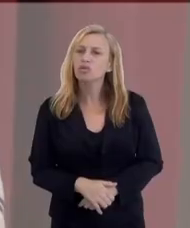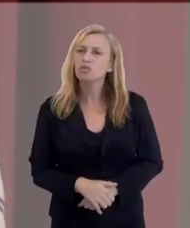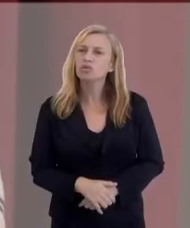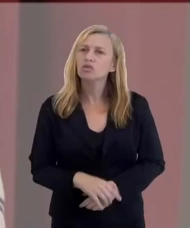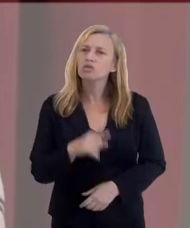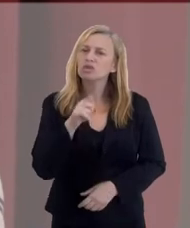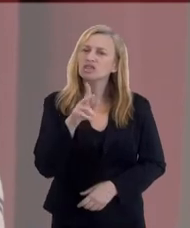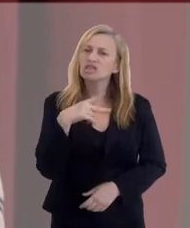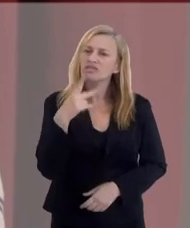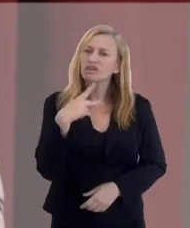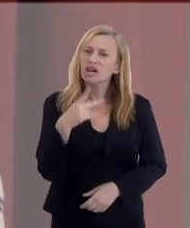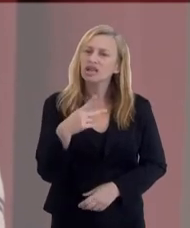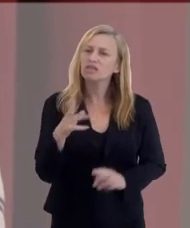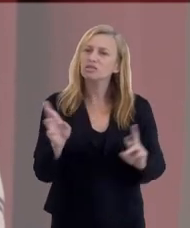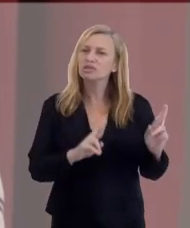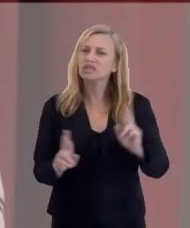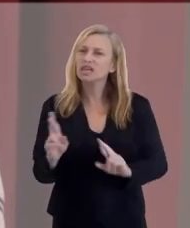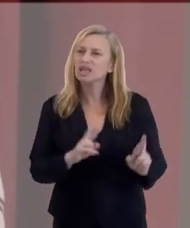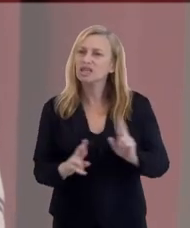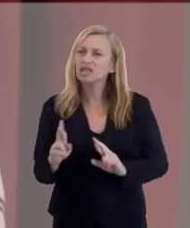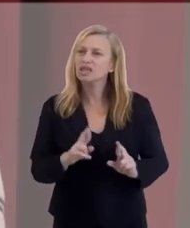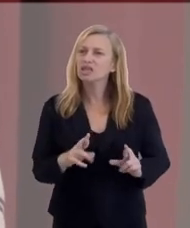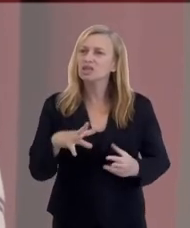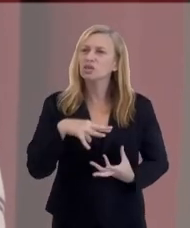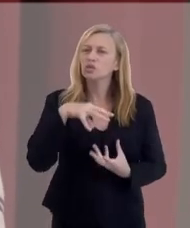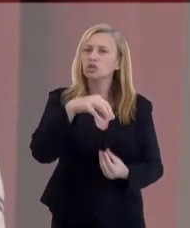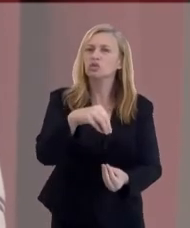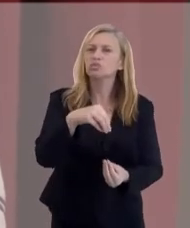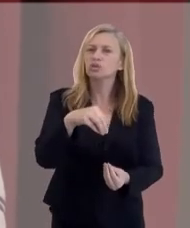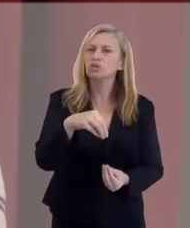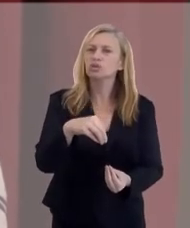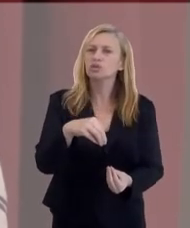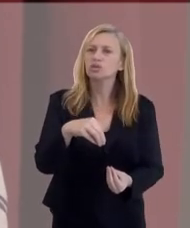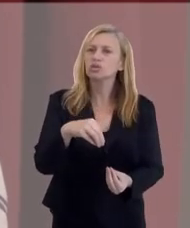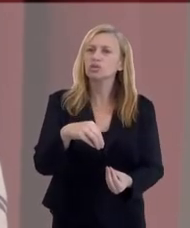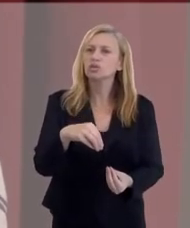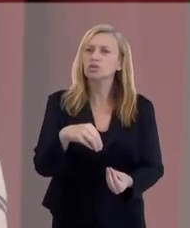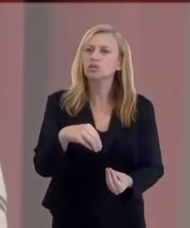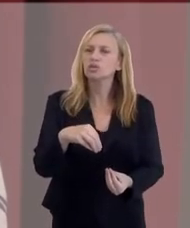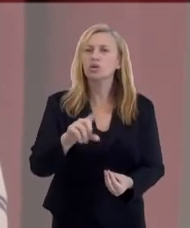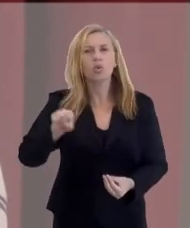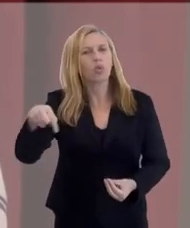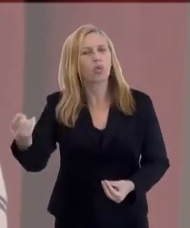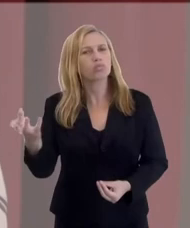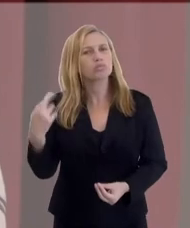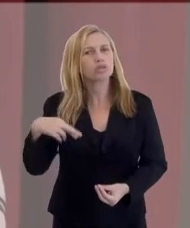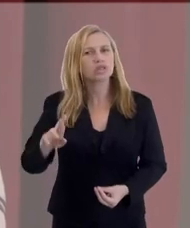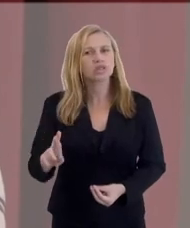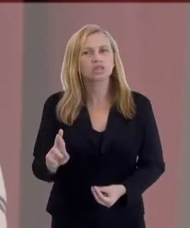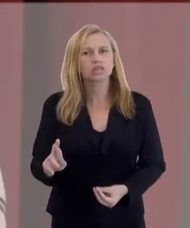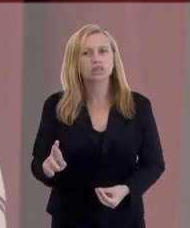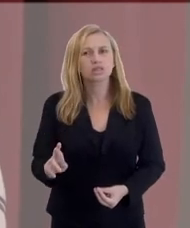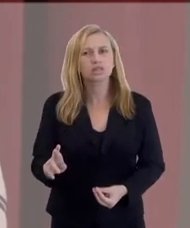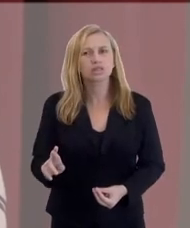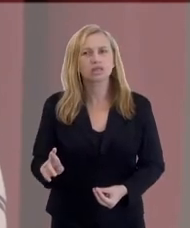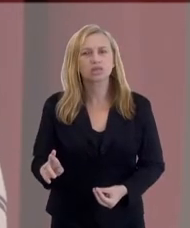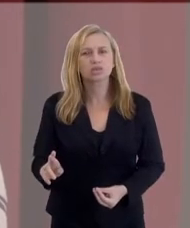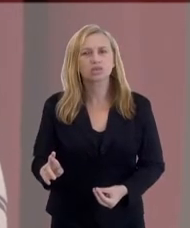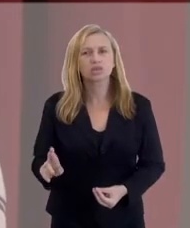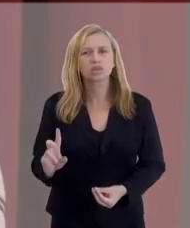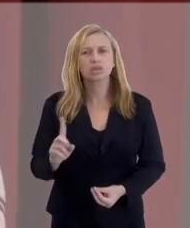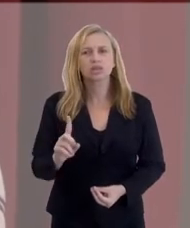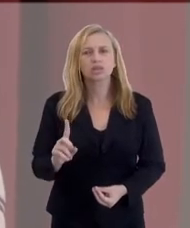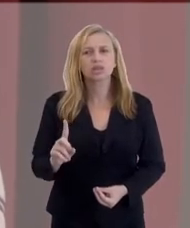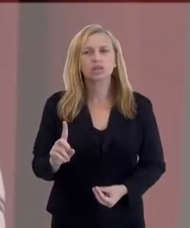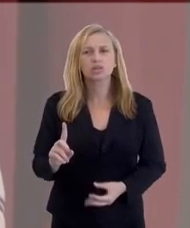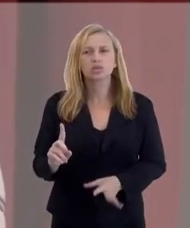Você estava me falando sobre isso, sobre essa relação do espiritismo com outras religiões, não ser